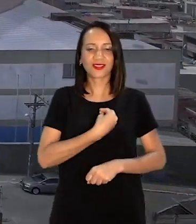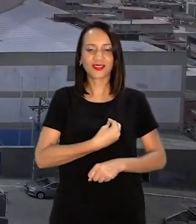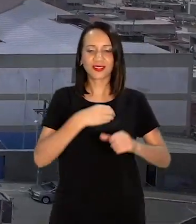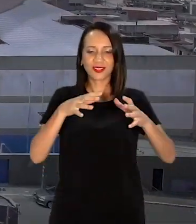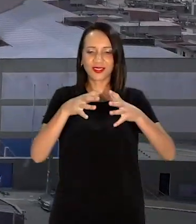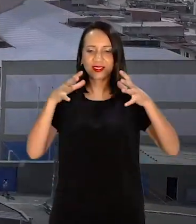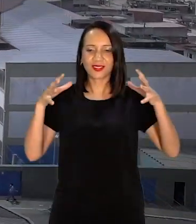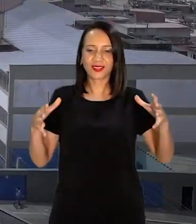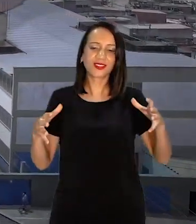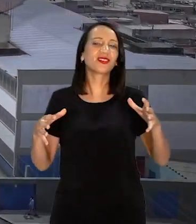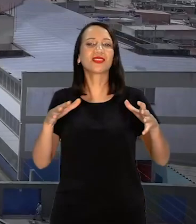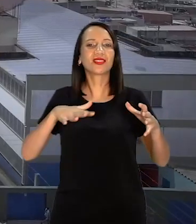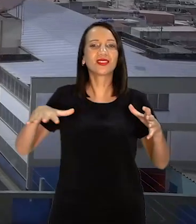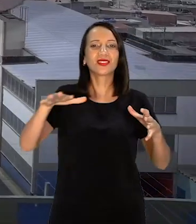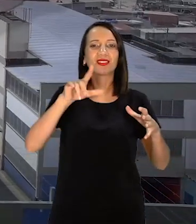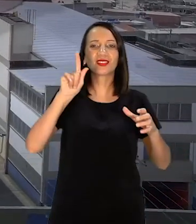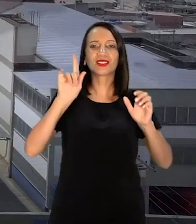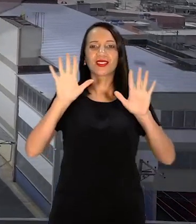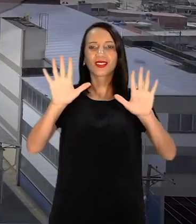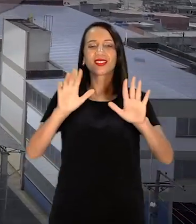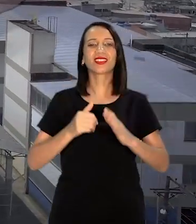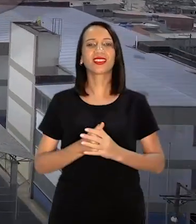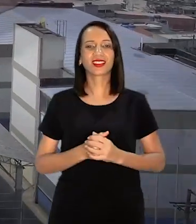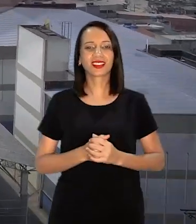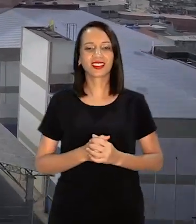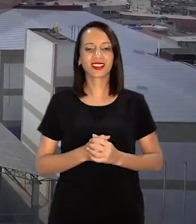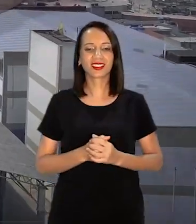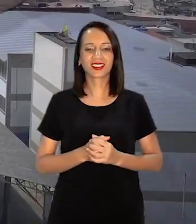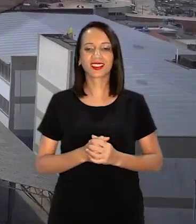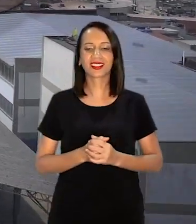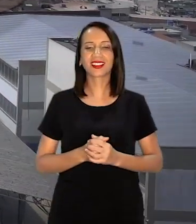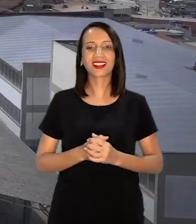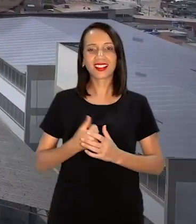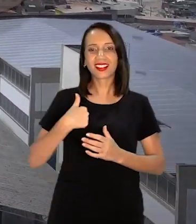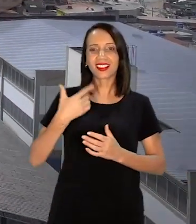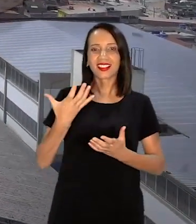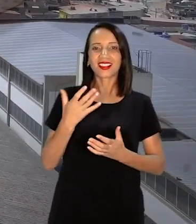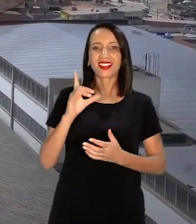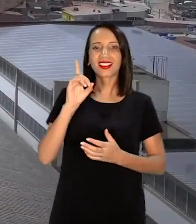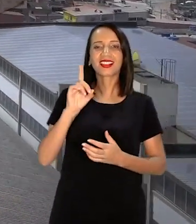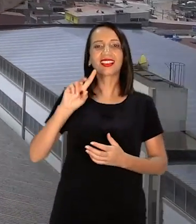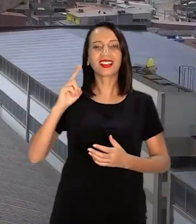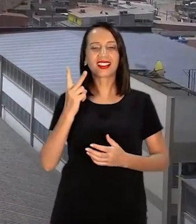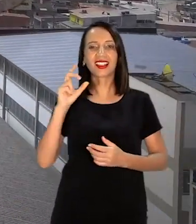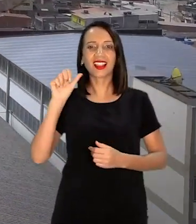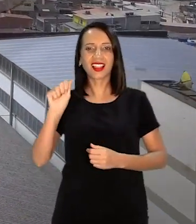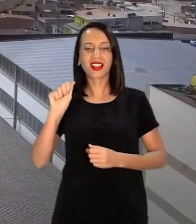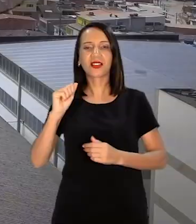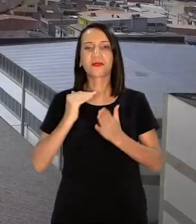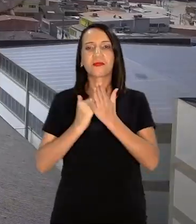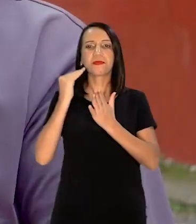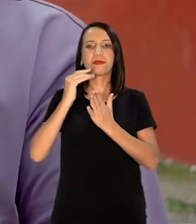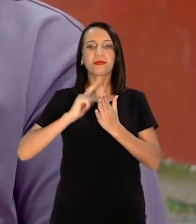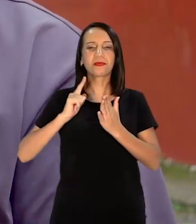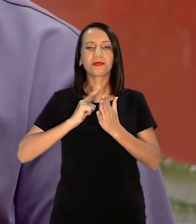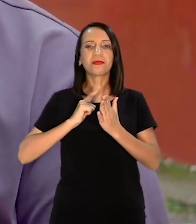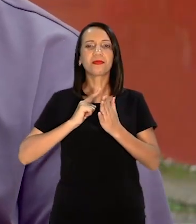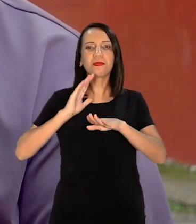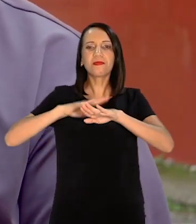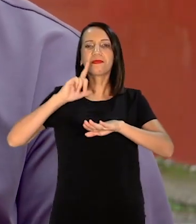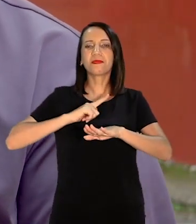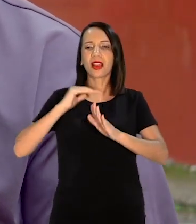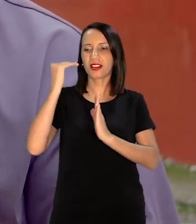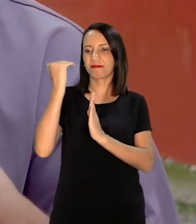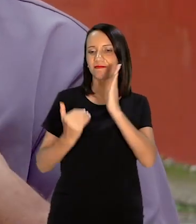IDH de Guarulhos Pim sobre Guarulhos, São Paulo Pimentas E é um IDH mais baixo do estado de São Paulo Professor Rômulo Ornelas